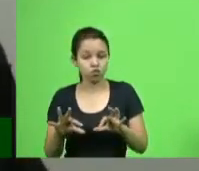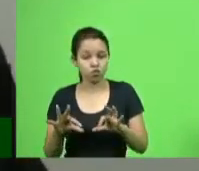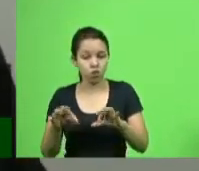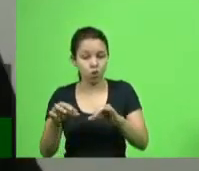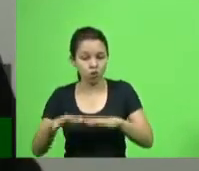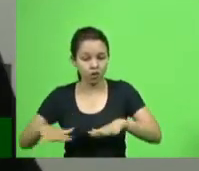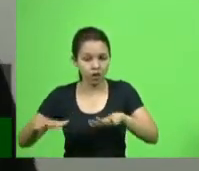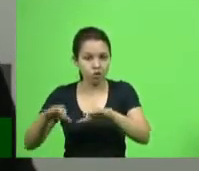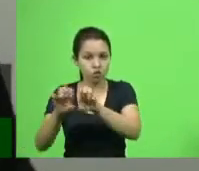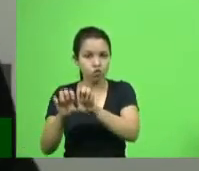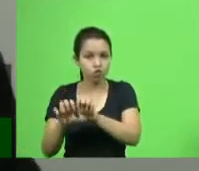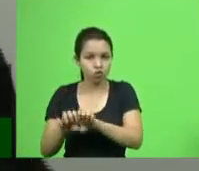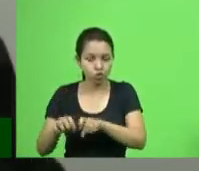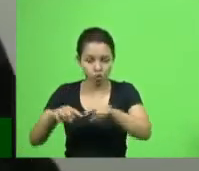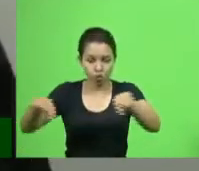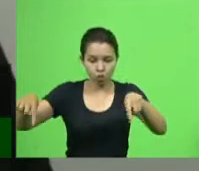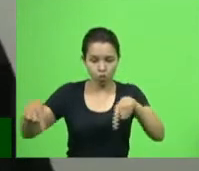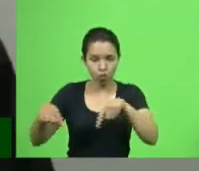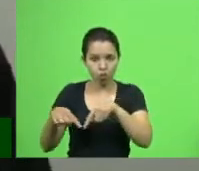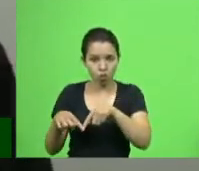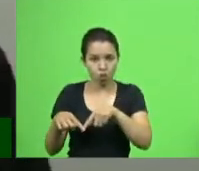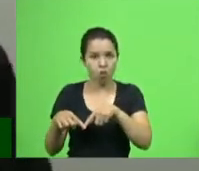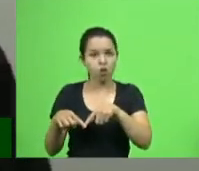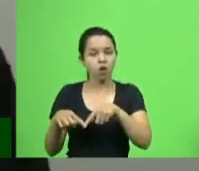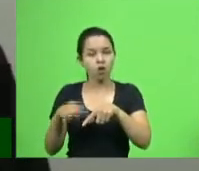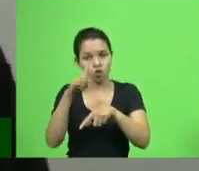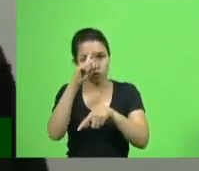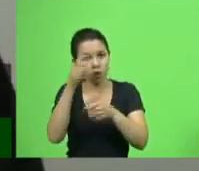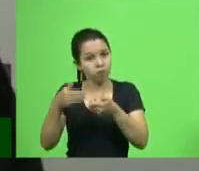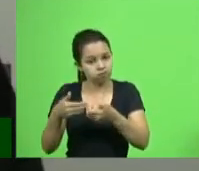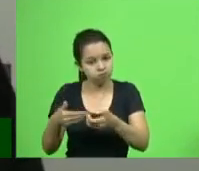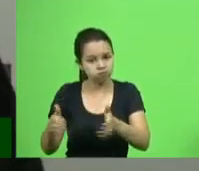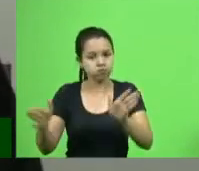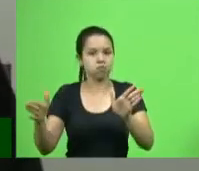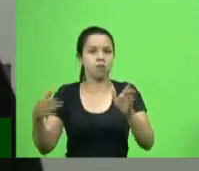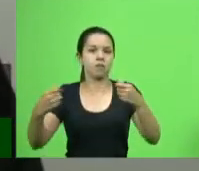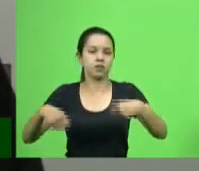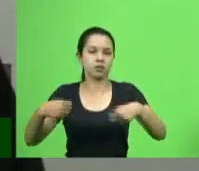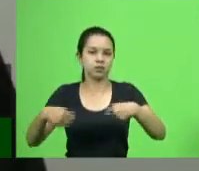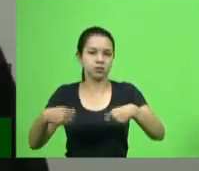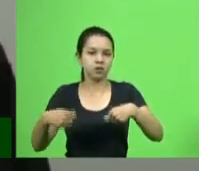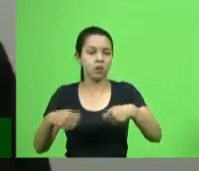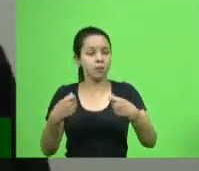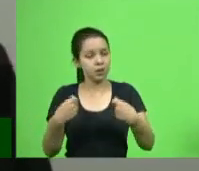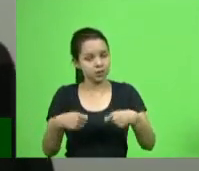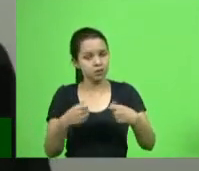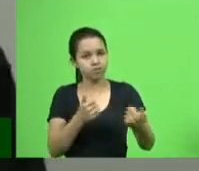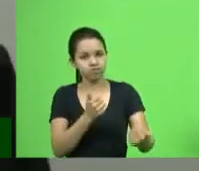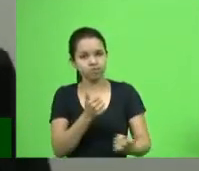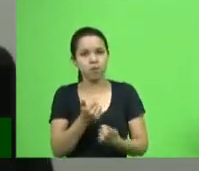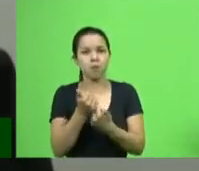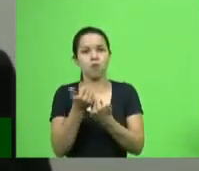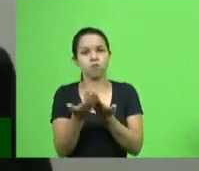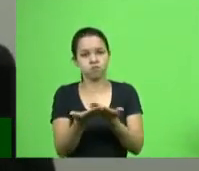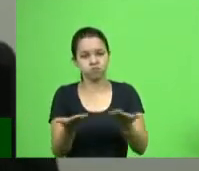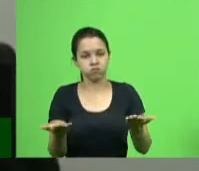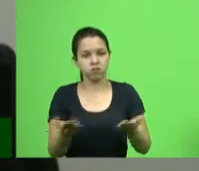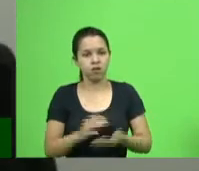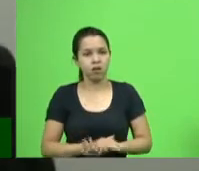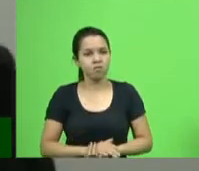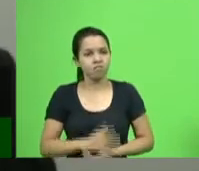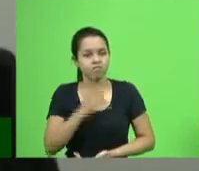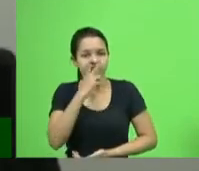do Hospital Tereza Ramos seja aberta. Seja aberta. E eu preciso do apoio de todos. Parece que a gente fica tão